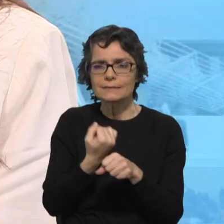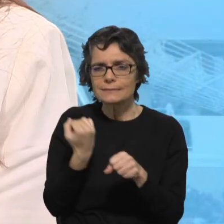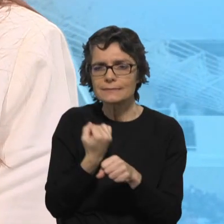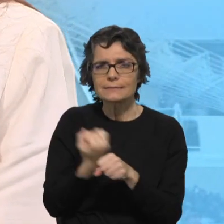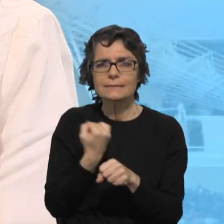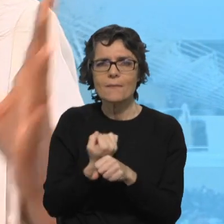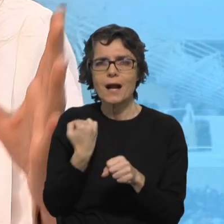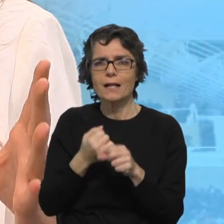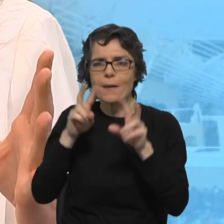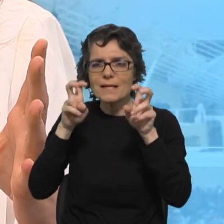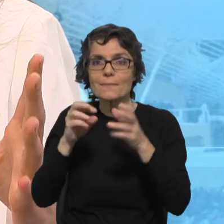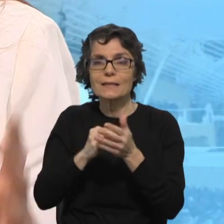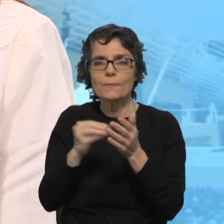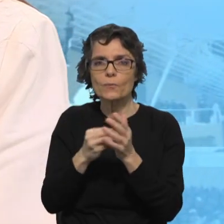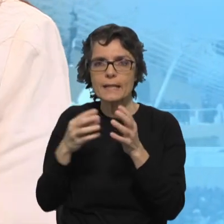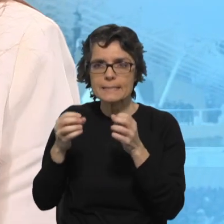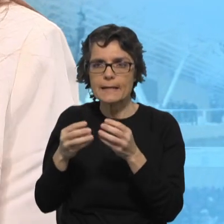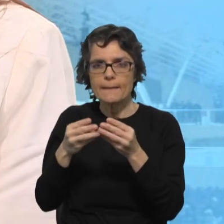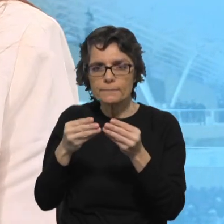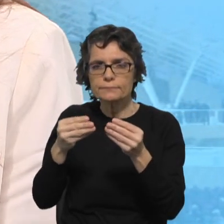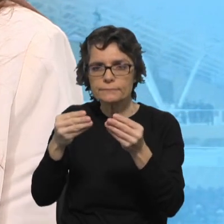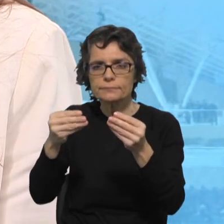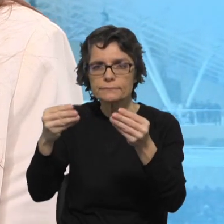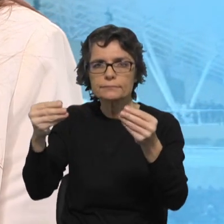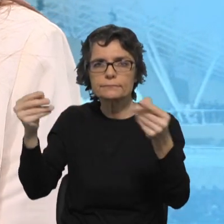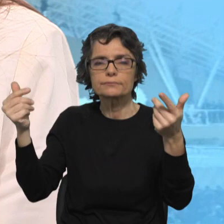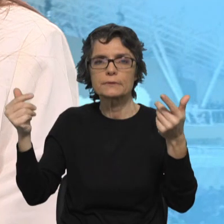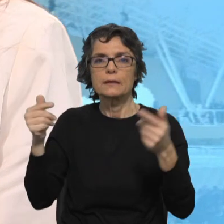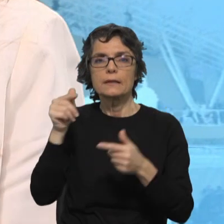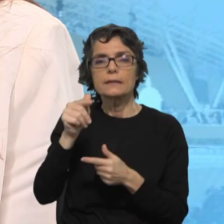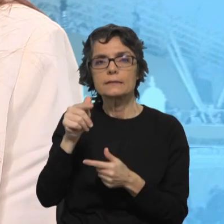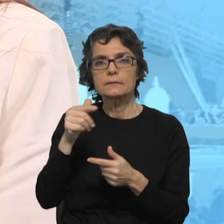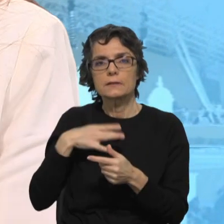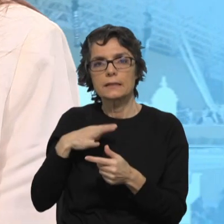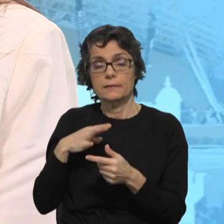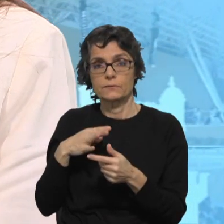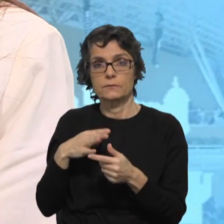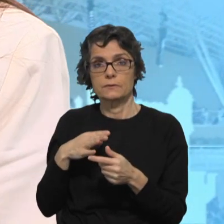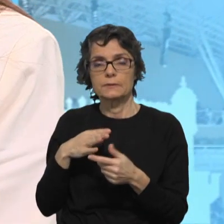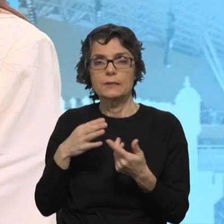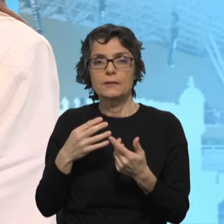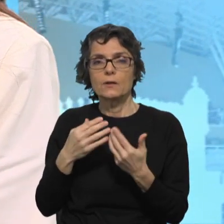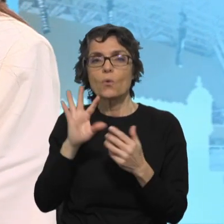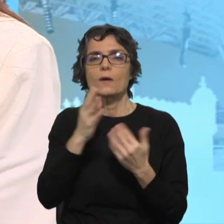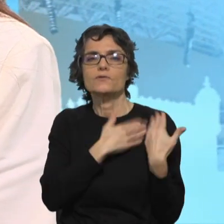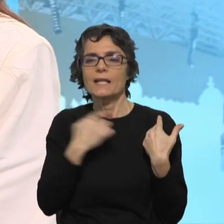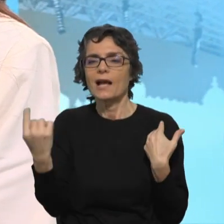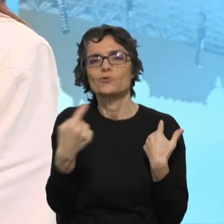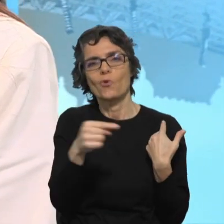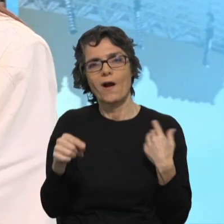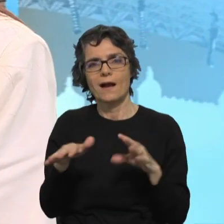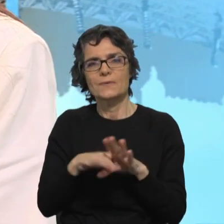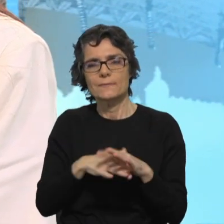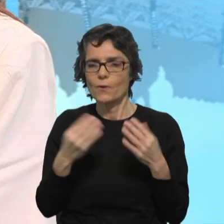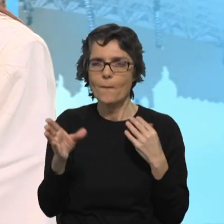em caminho, então estaríamos muito pior, muito mais longe do que estamos hoje, de uma sociedade mais justa e mais linda.